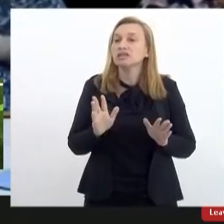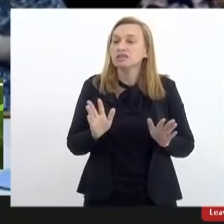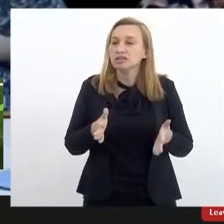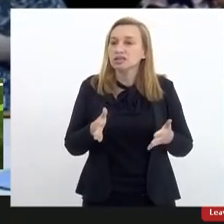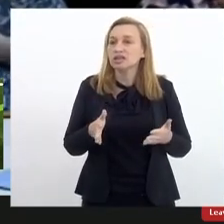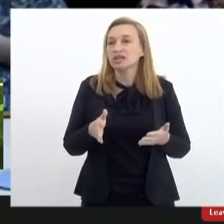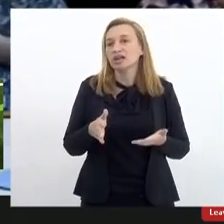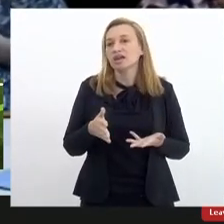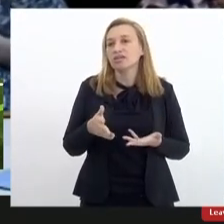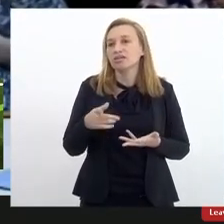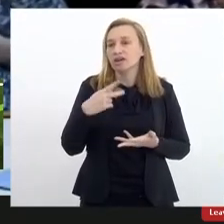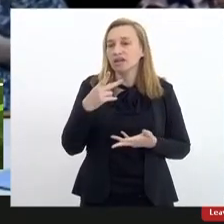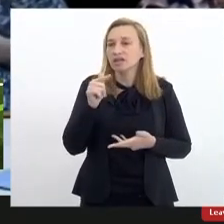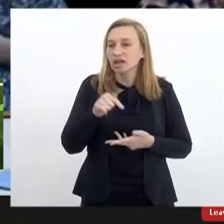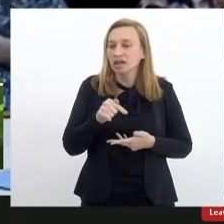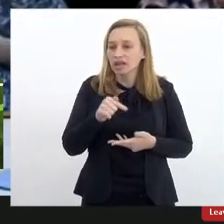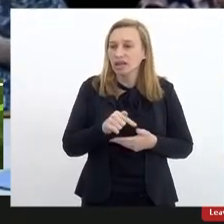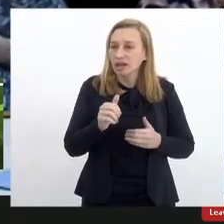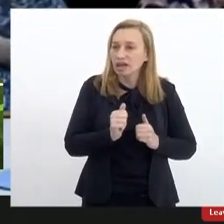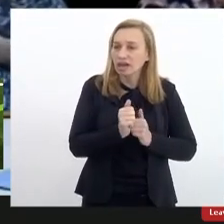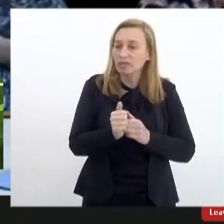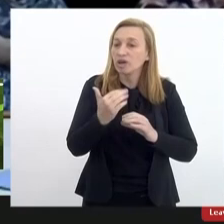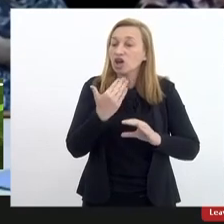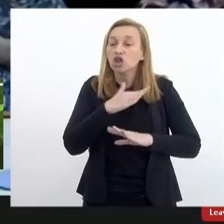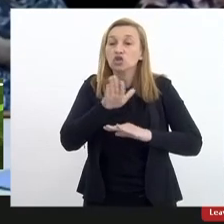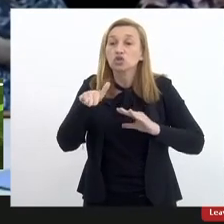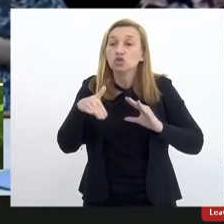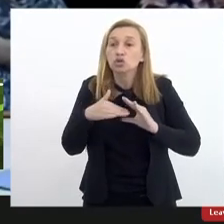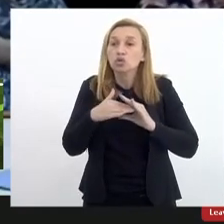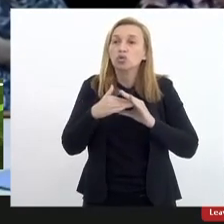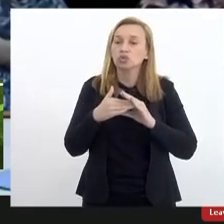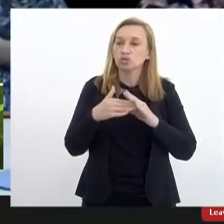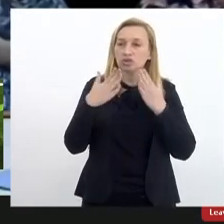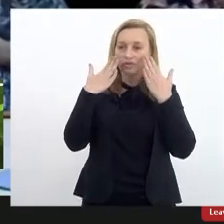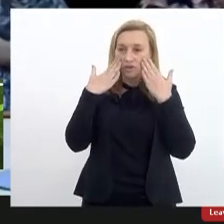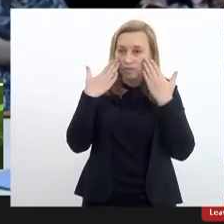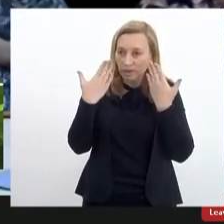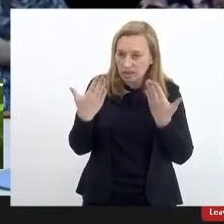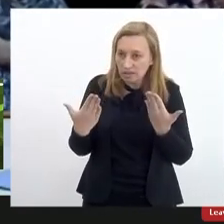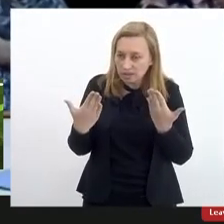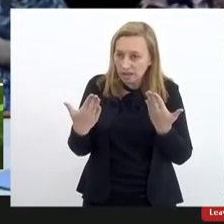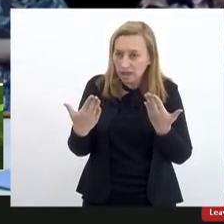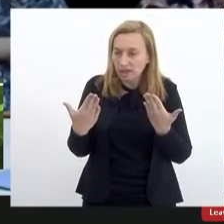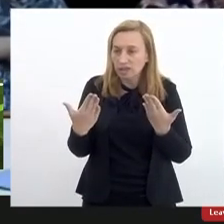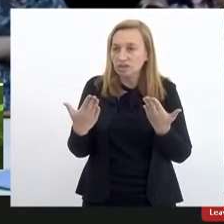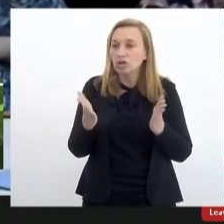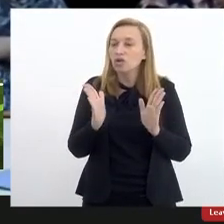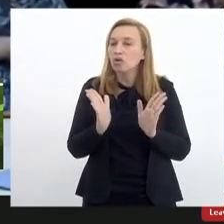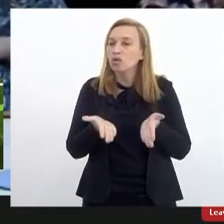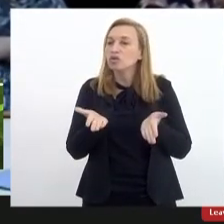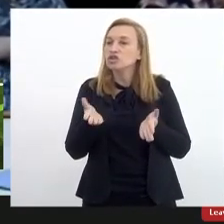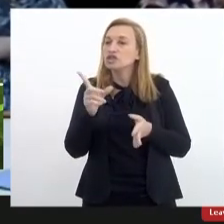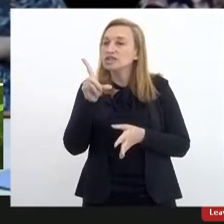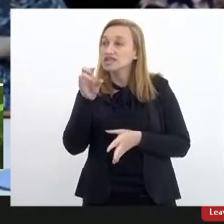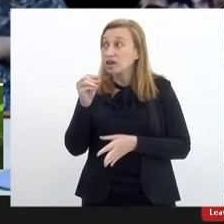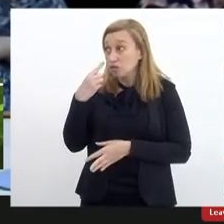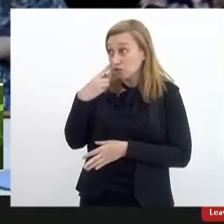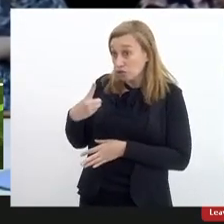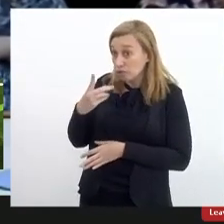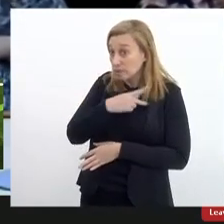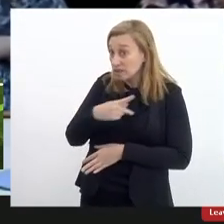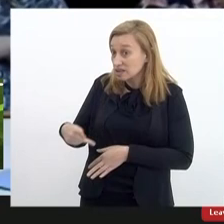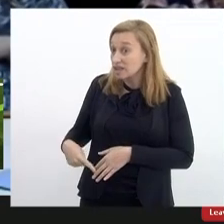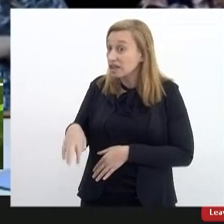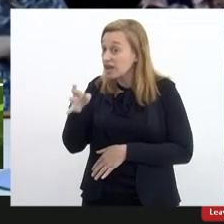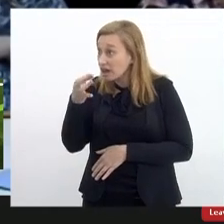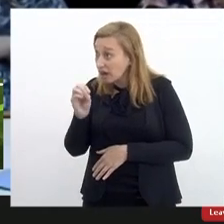comprometendo aqui a encaminhar todas as demandas que foram apresentadas hoje cedo vi o presidente Ricardo